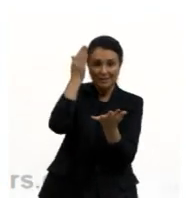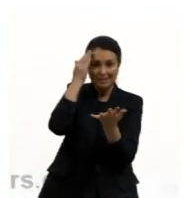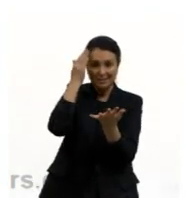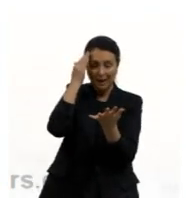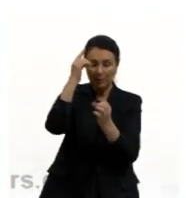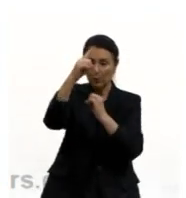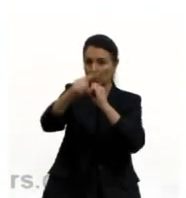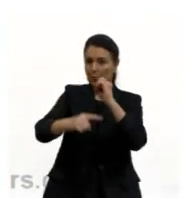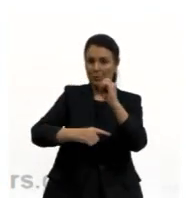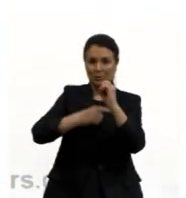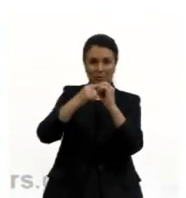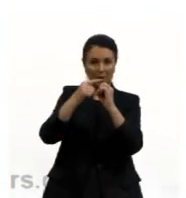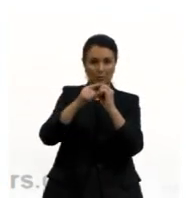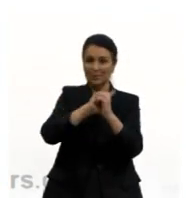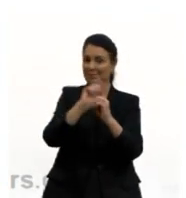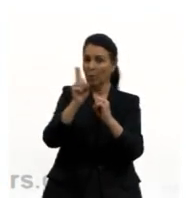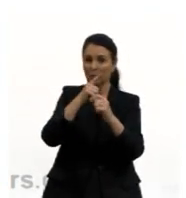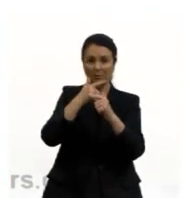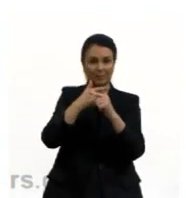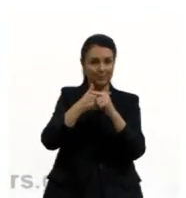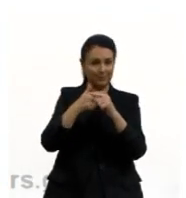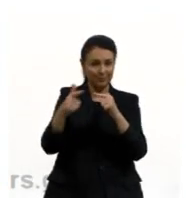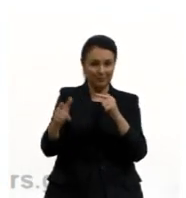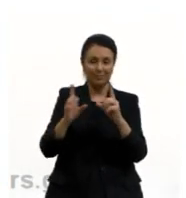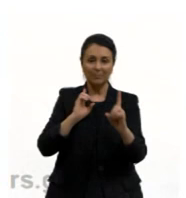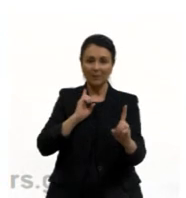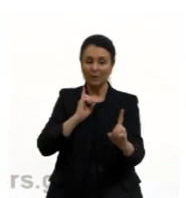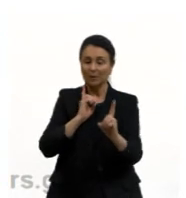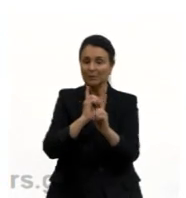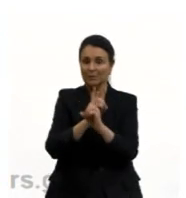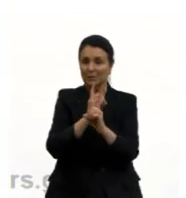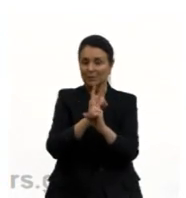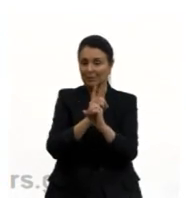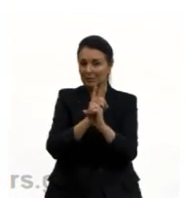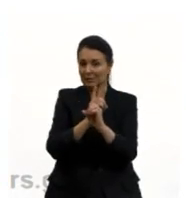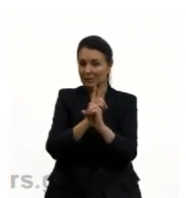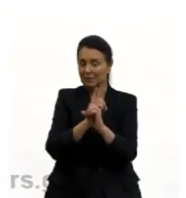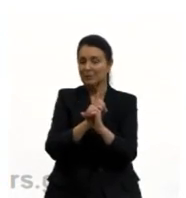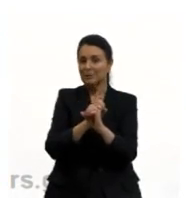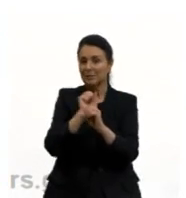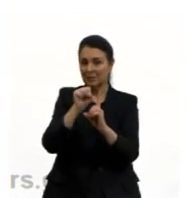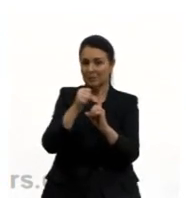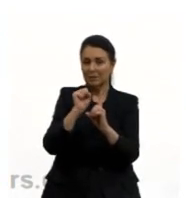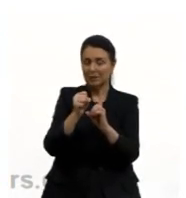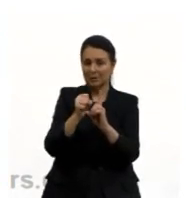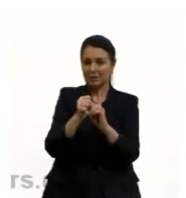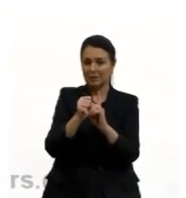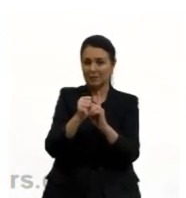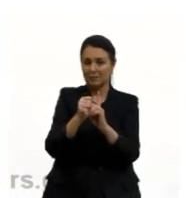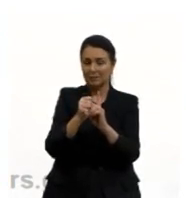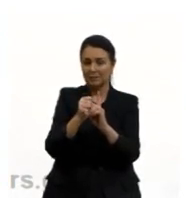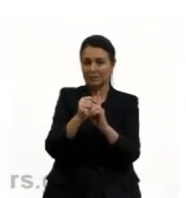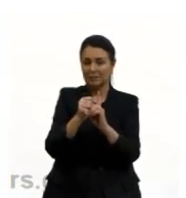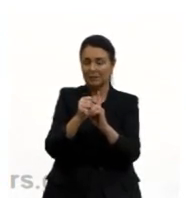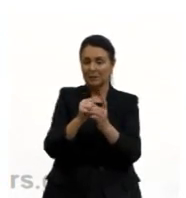átomos não são indivisíveis, porque foram descobertas as partículas subatômicas.